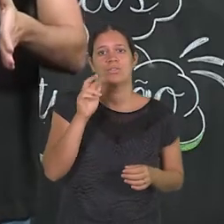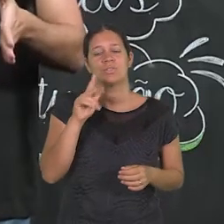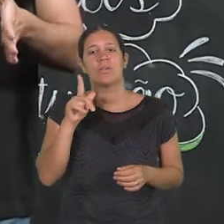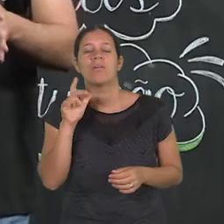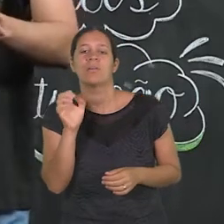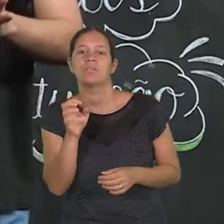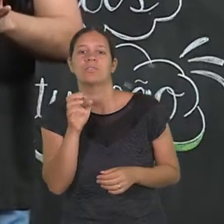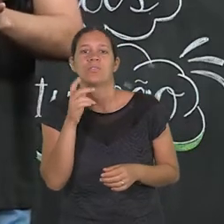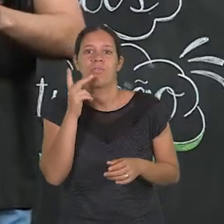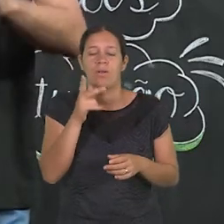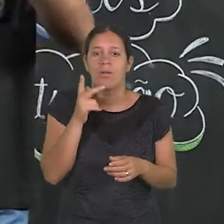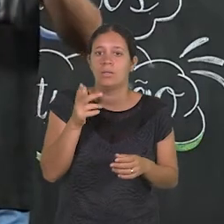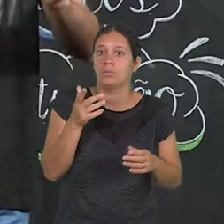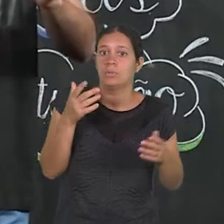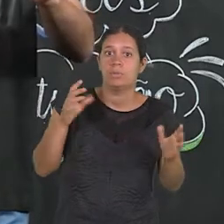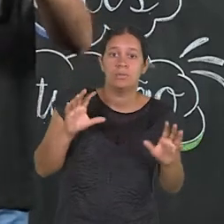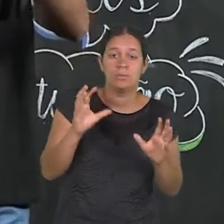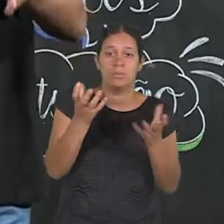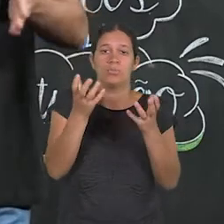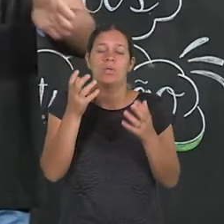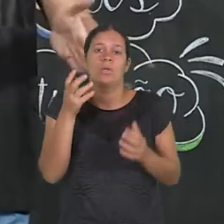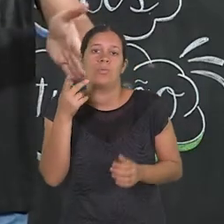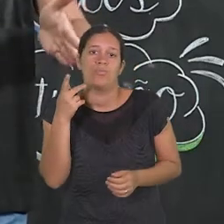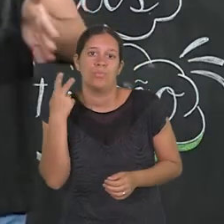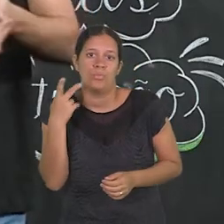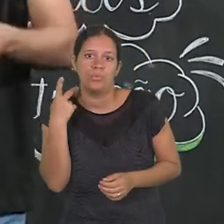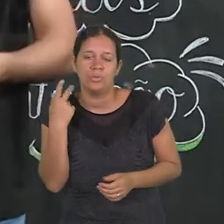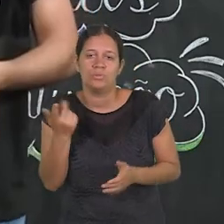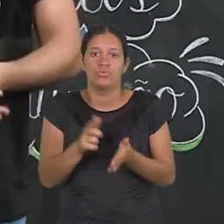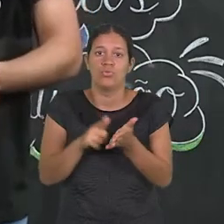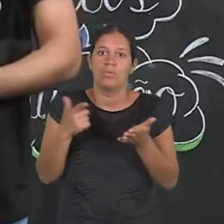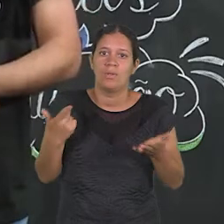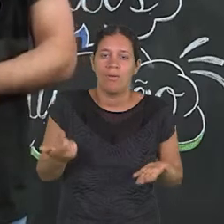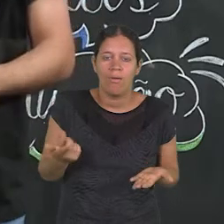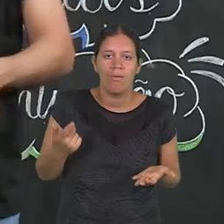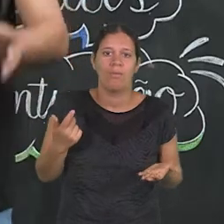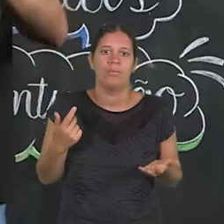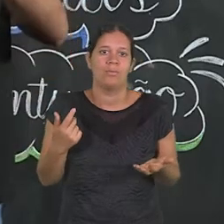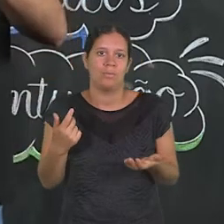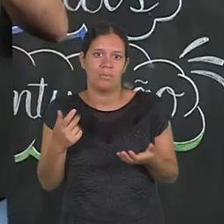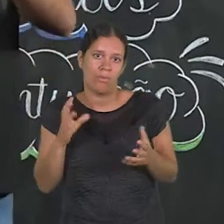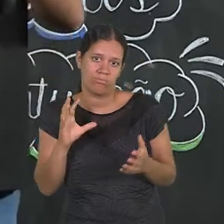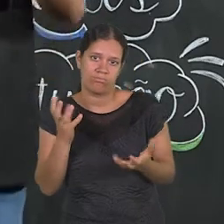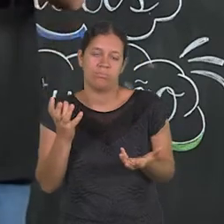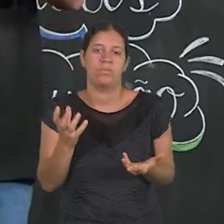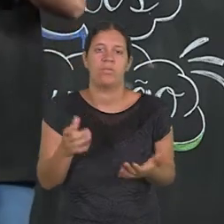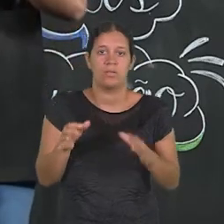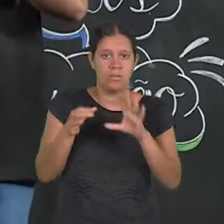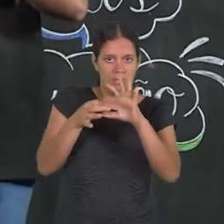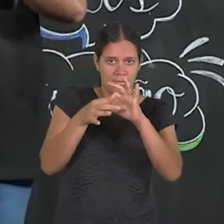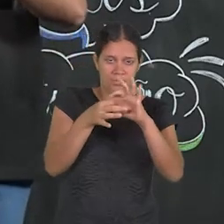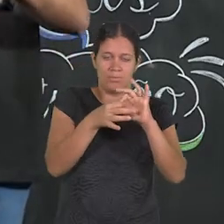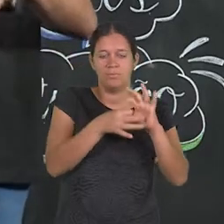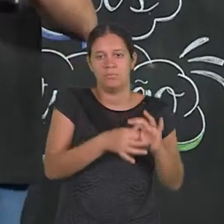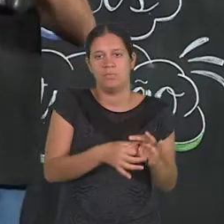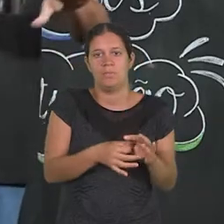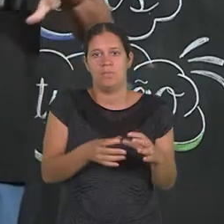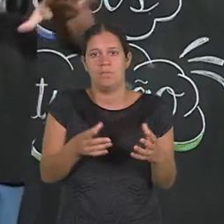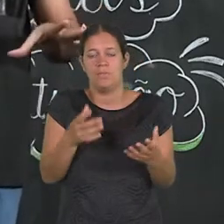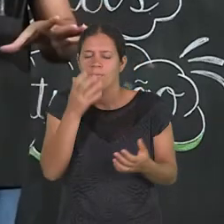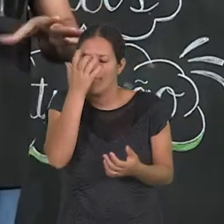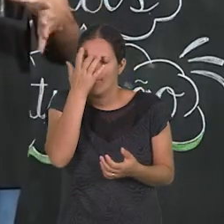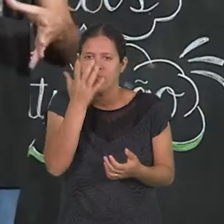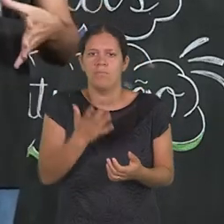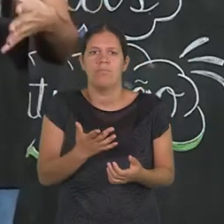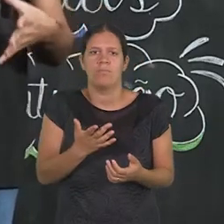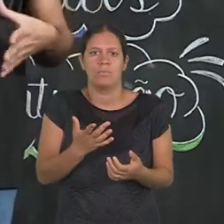com o noticiário do dia, um escândalo político, e ele é estampado no jornal por meio de uma história em quadrinhos. Muitas vezes, essa conexão da Charge está ali